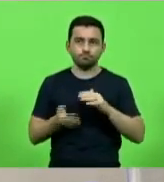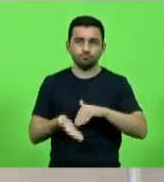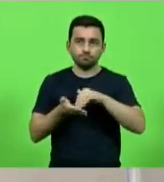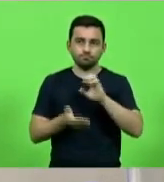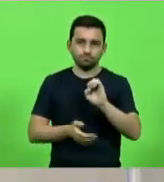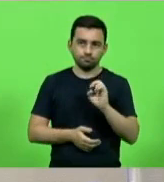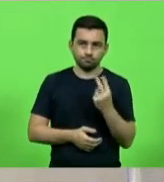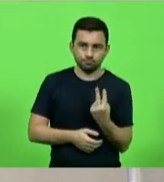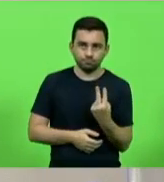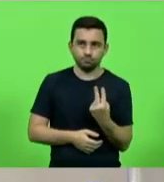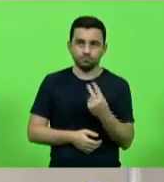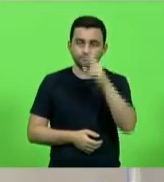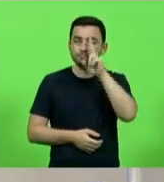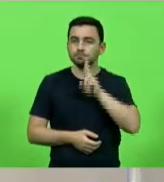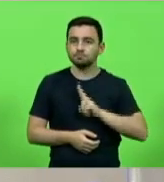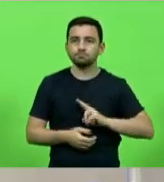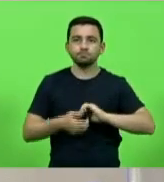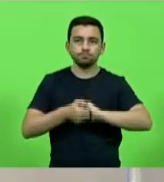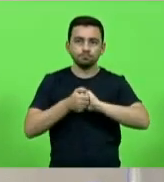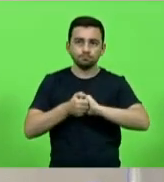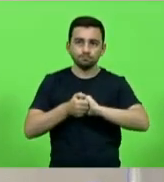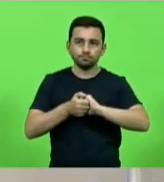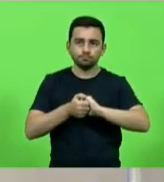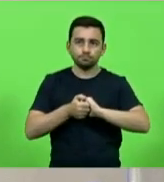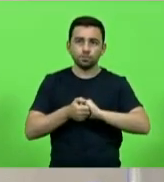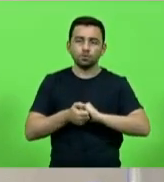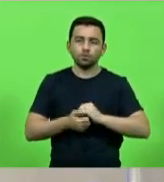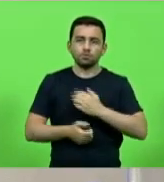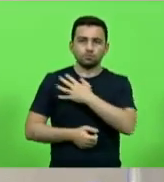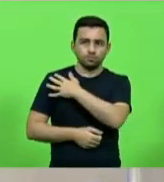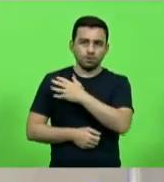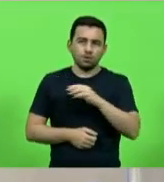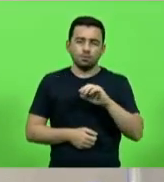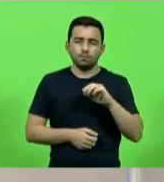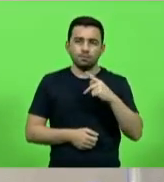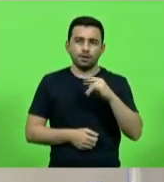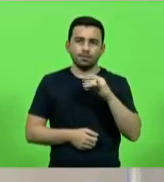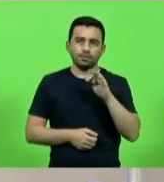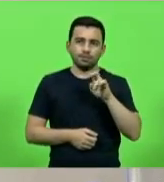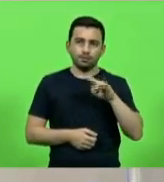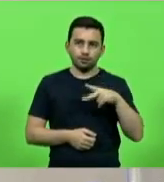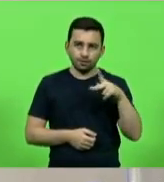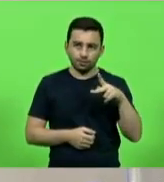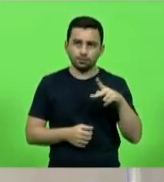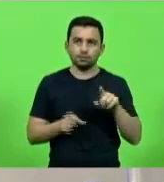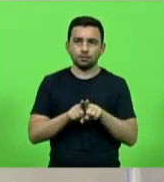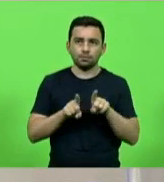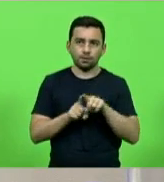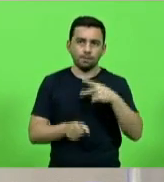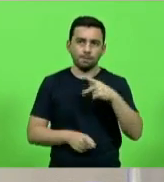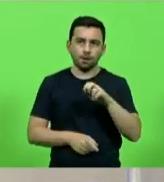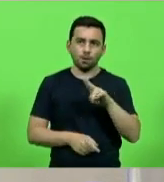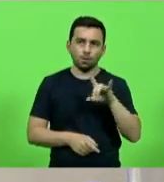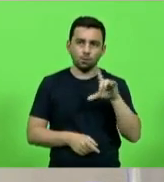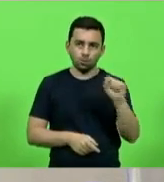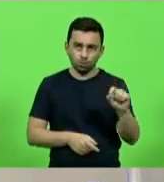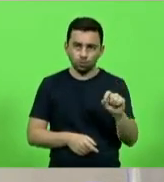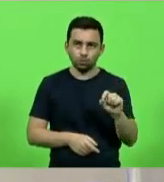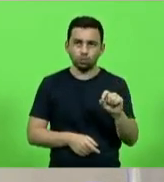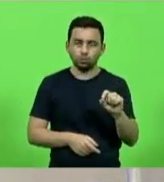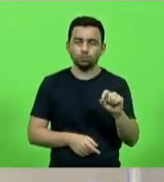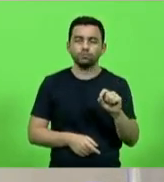02, autor, deputado Ivan Nats, cumprimentando os soldados Patrick Pacheco da Silveira e Paulo Roberto Bortolini